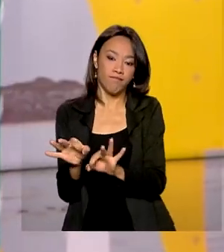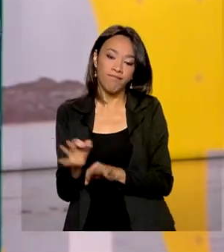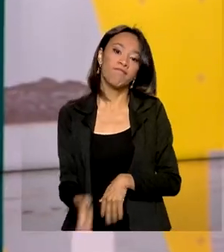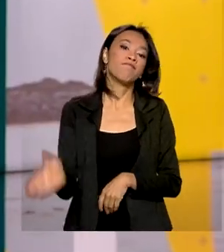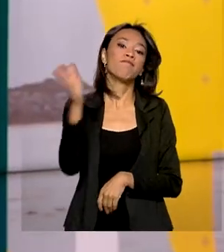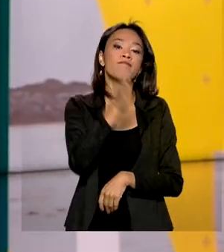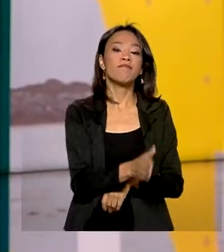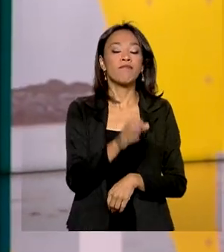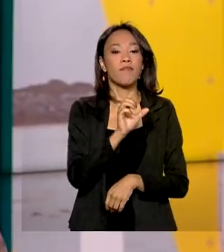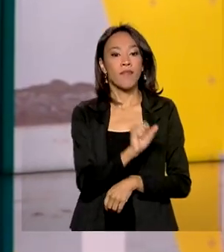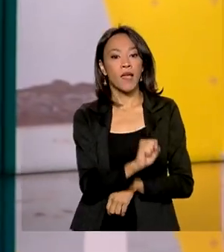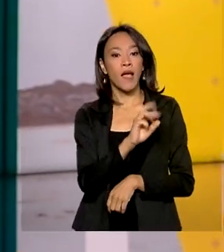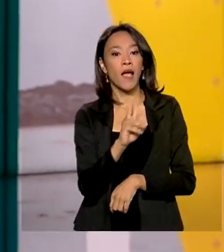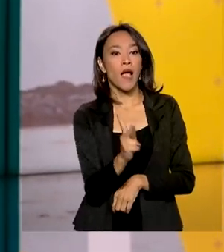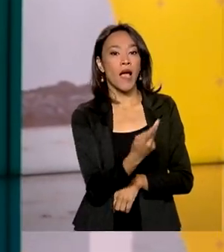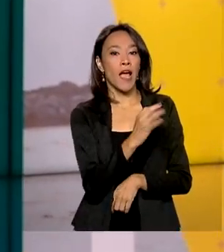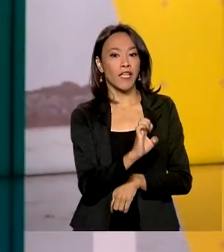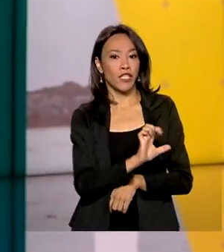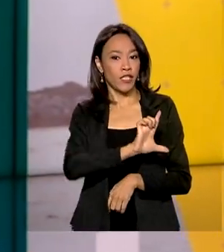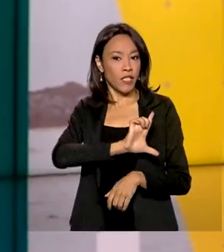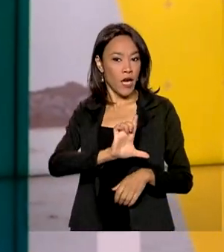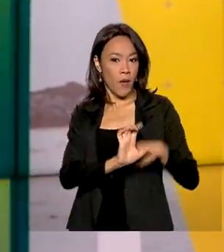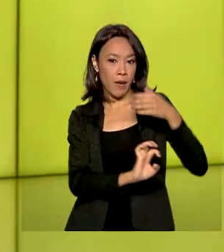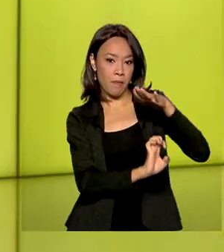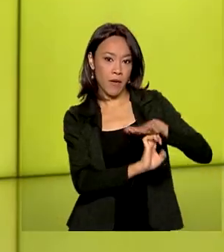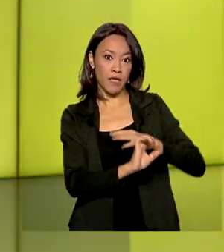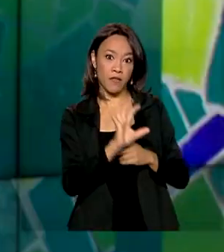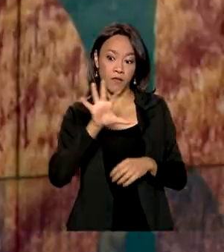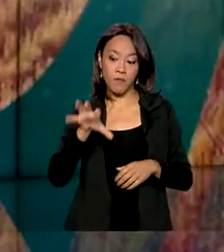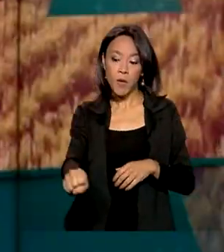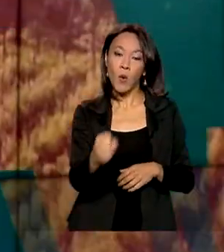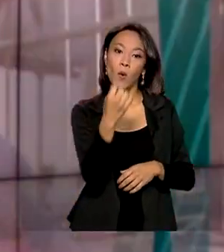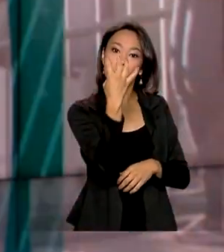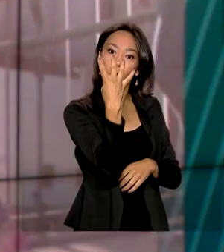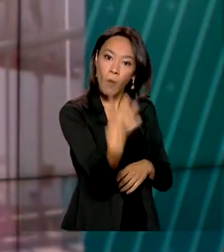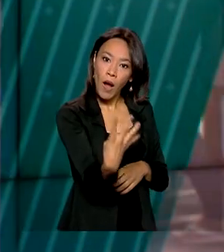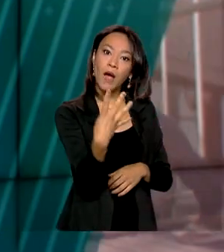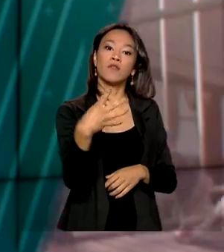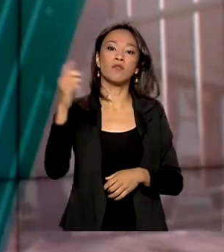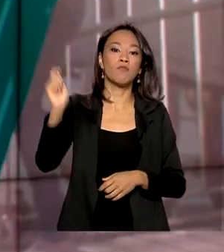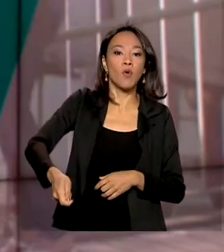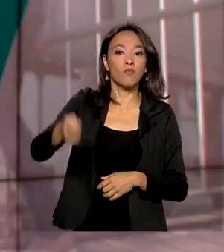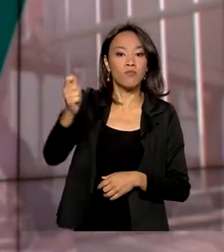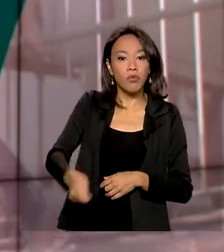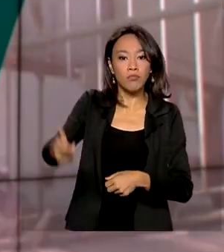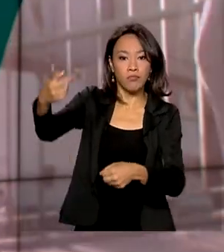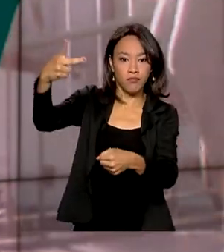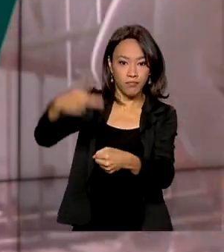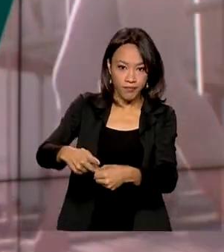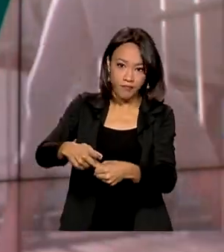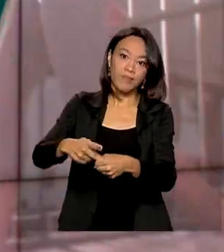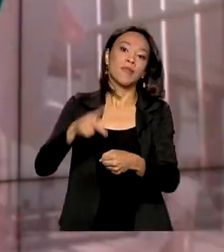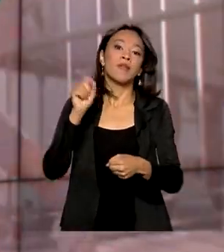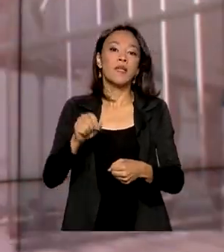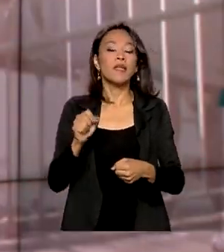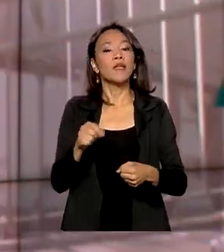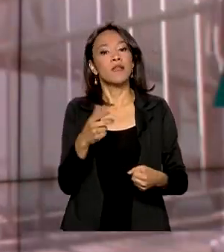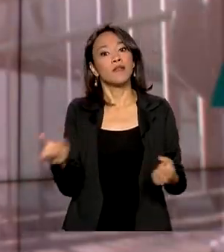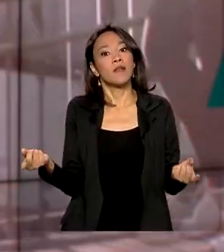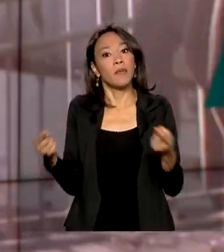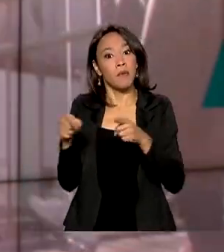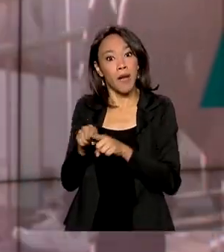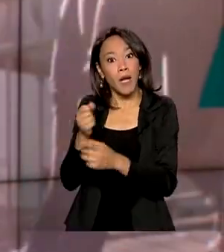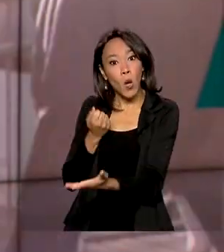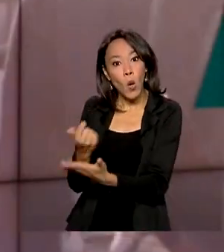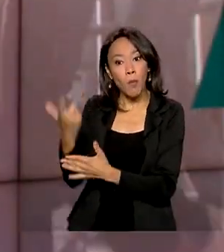A Shell ficou sozinha com quatro dos cinco blocos arrematados e formou consórcio com a Ecopetrol para concluir a compra do